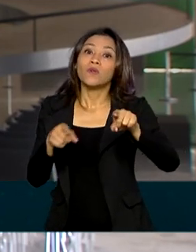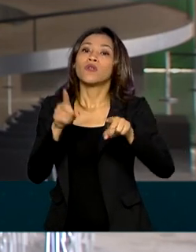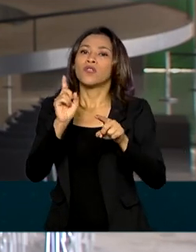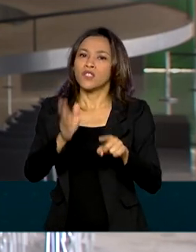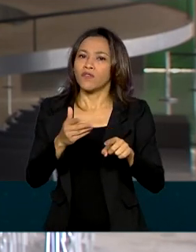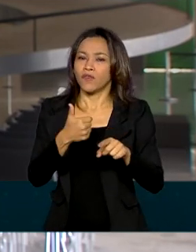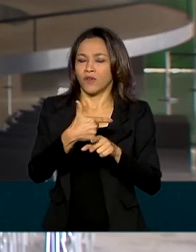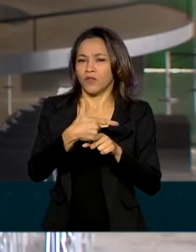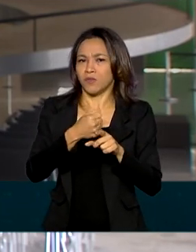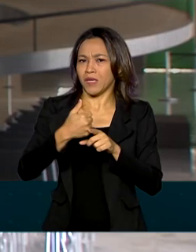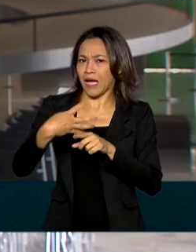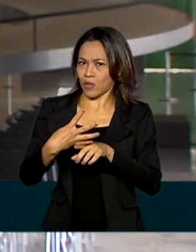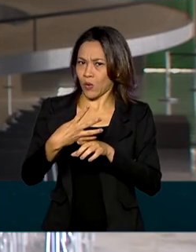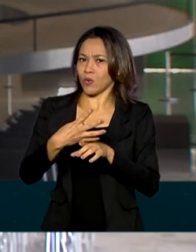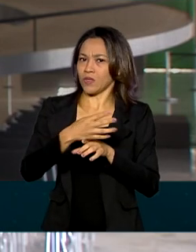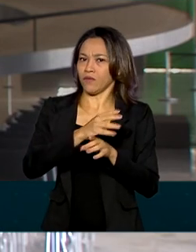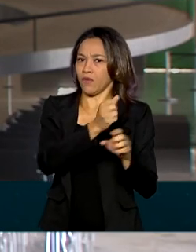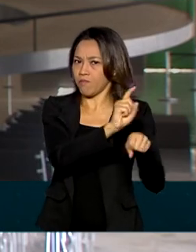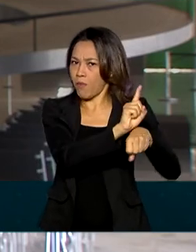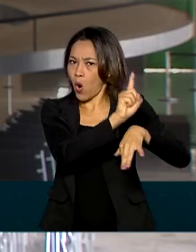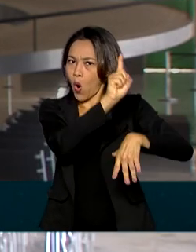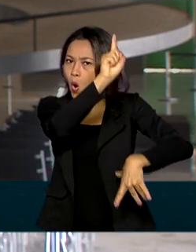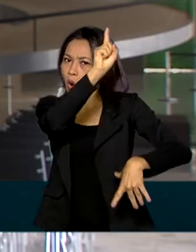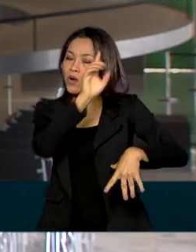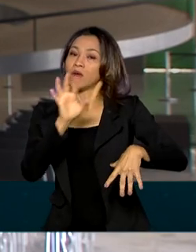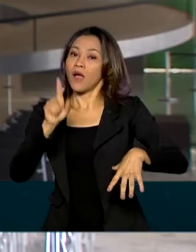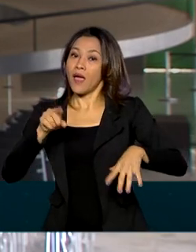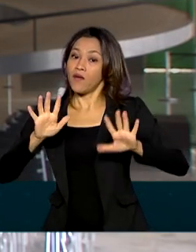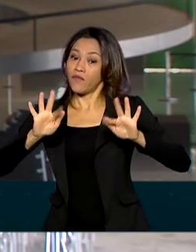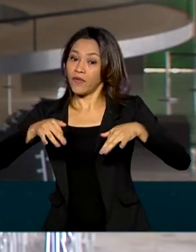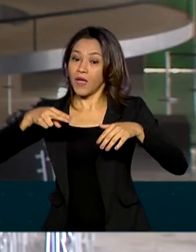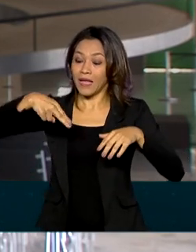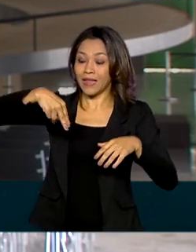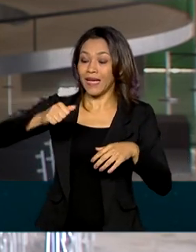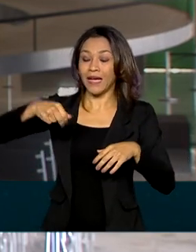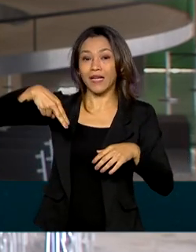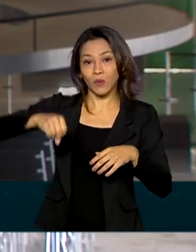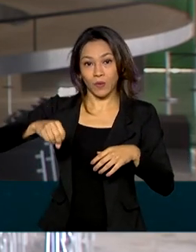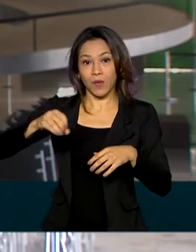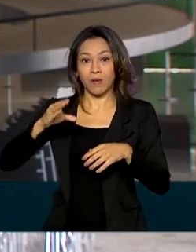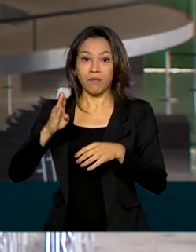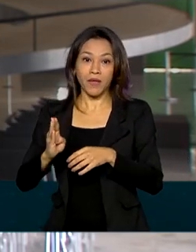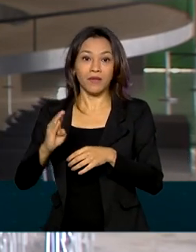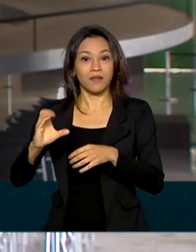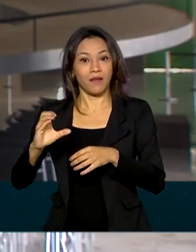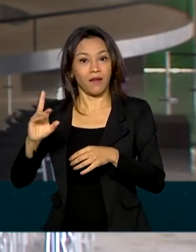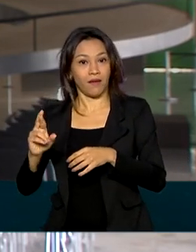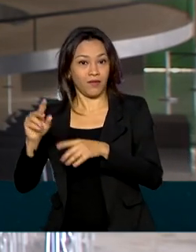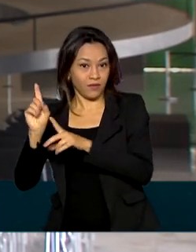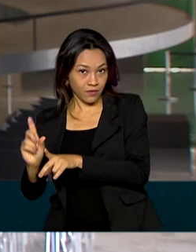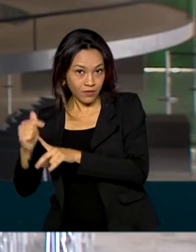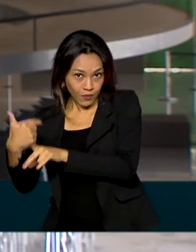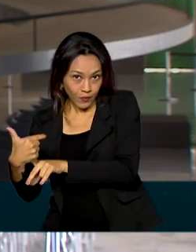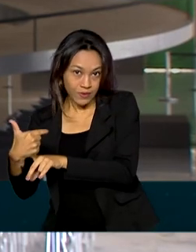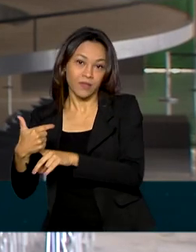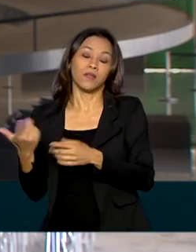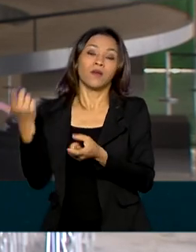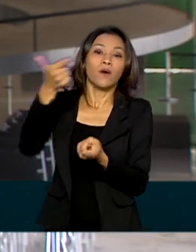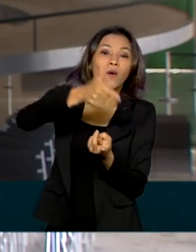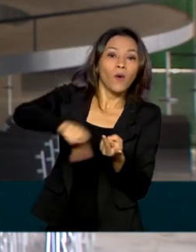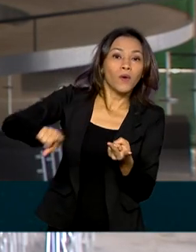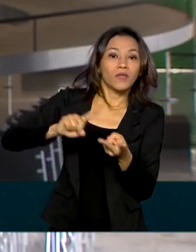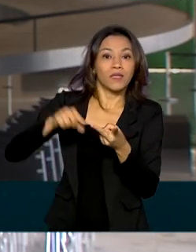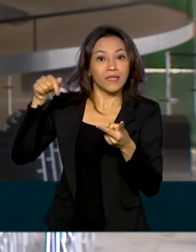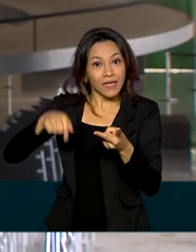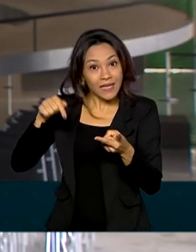2014. A diferença é na terminação desse nome, que é o Nanossatélite-CBR2. Outro detalhe é que essas são